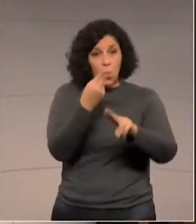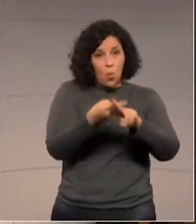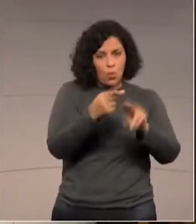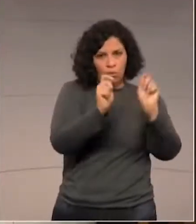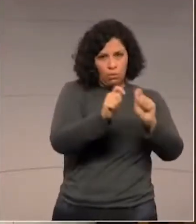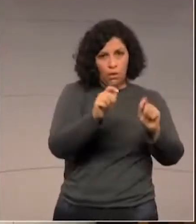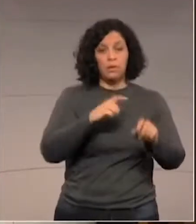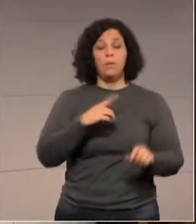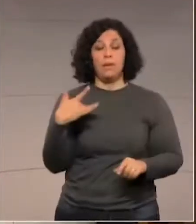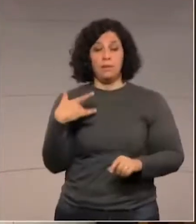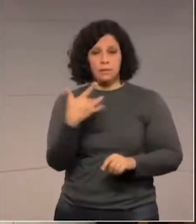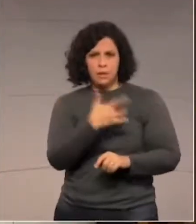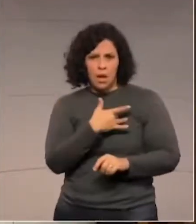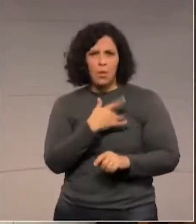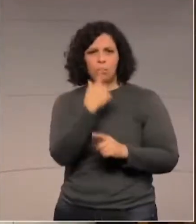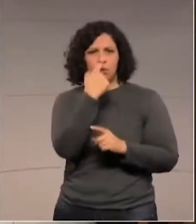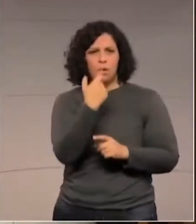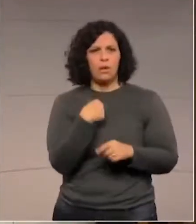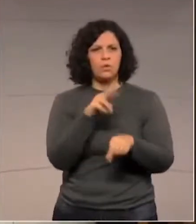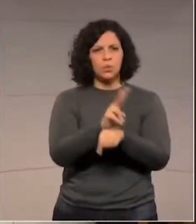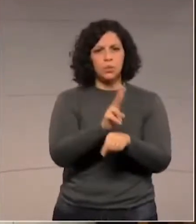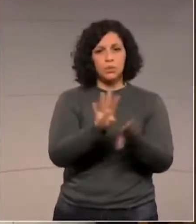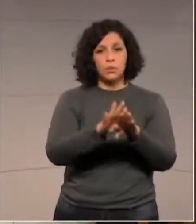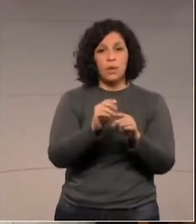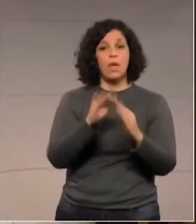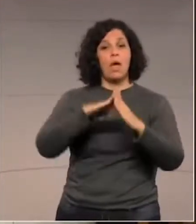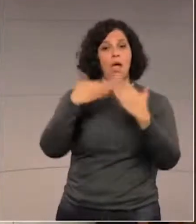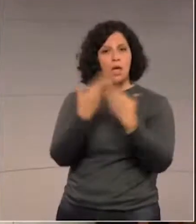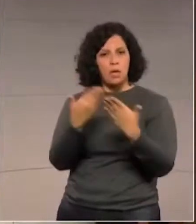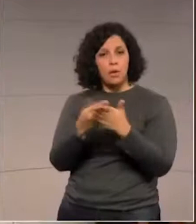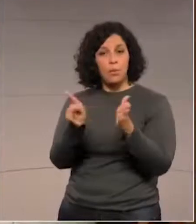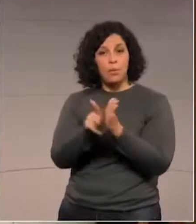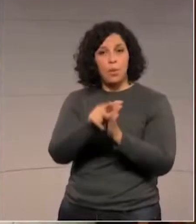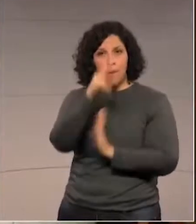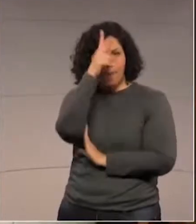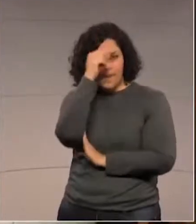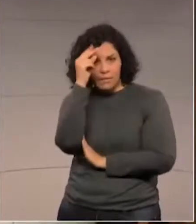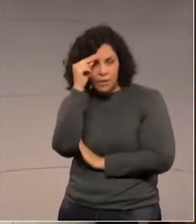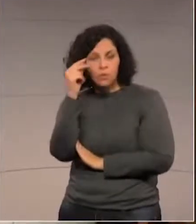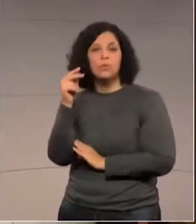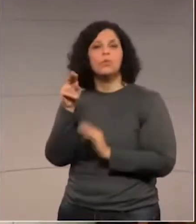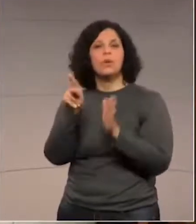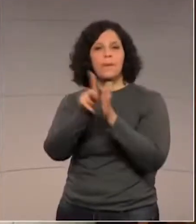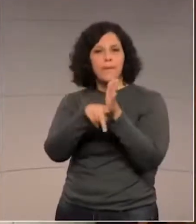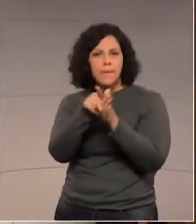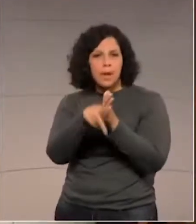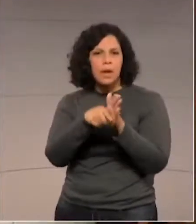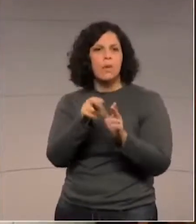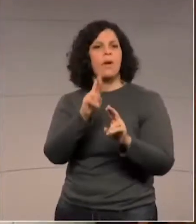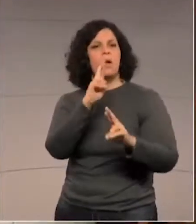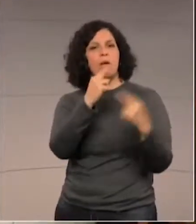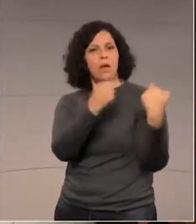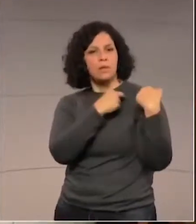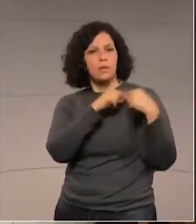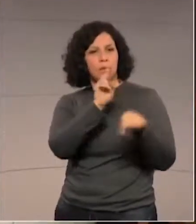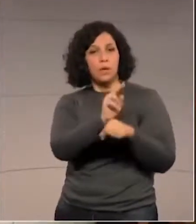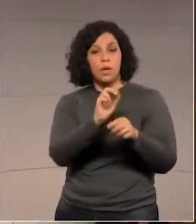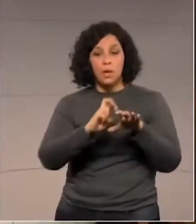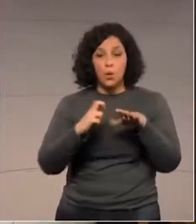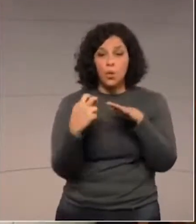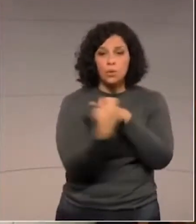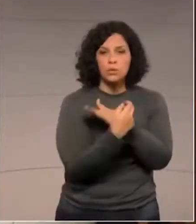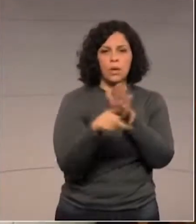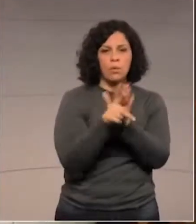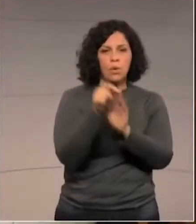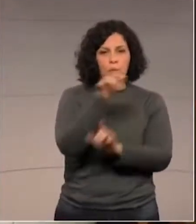saúde, coleta de lixo e educação é feita pela Prefeitura de Paranaguá e Governo do Estado. Há um conselho gestor,